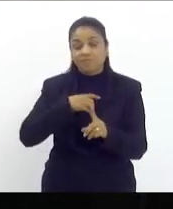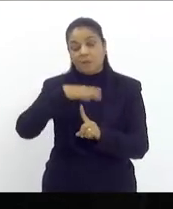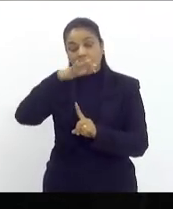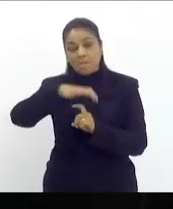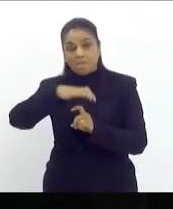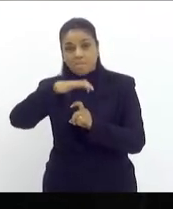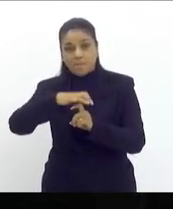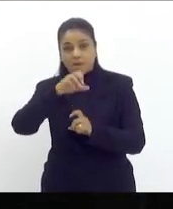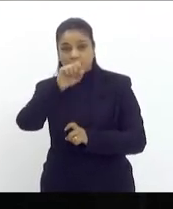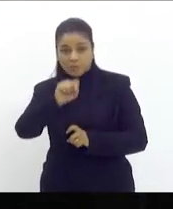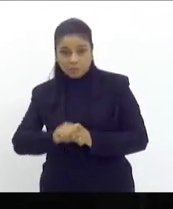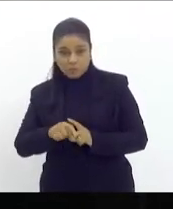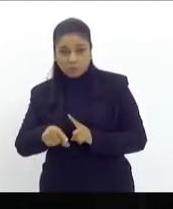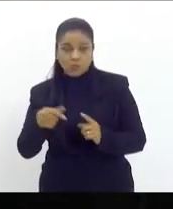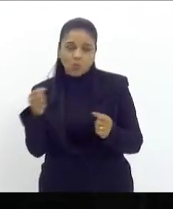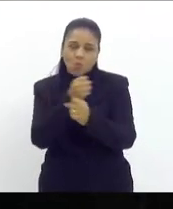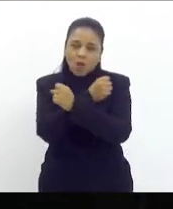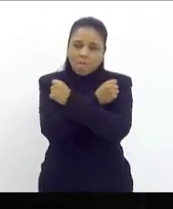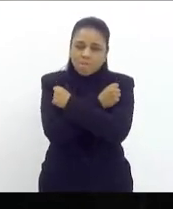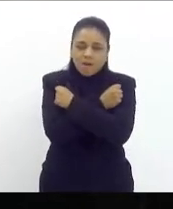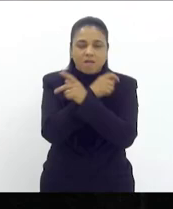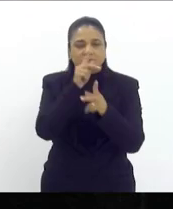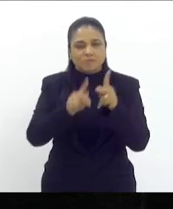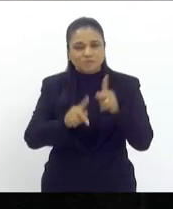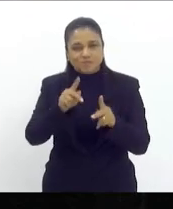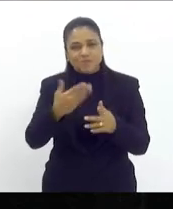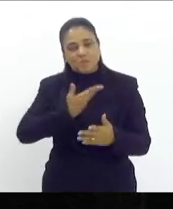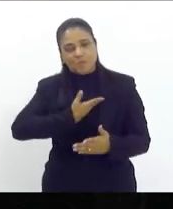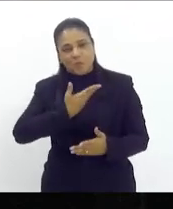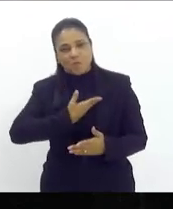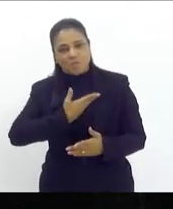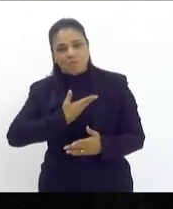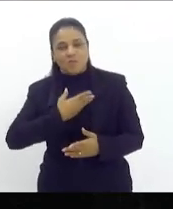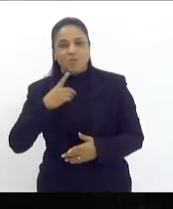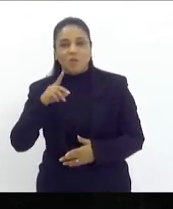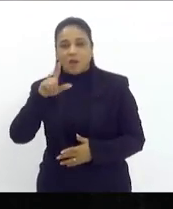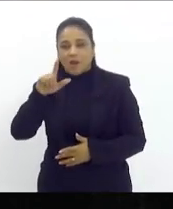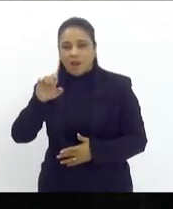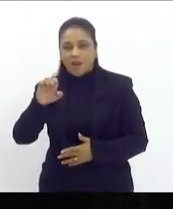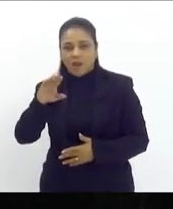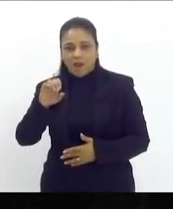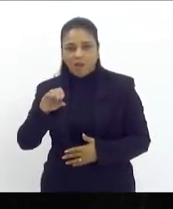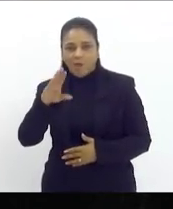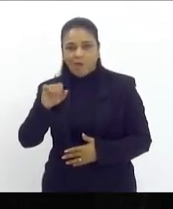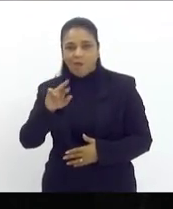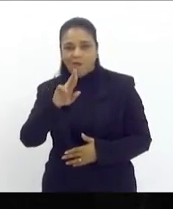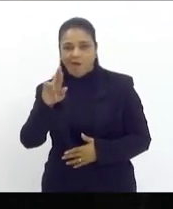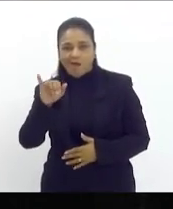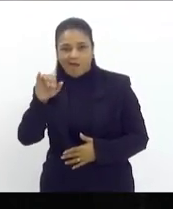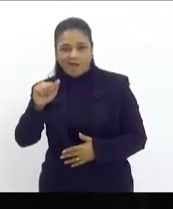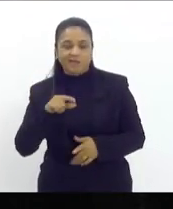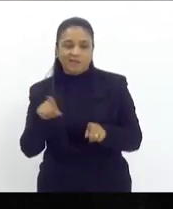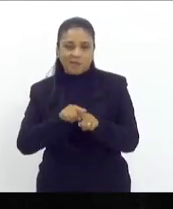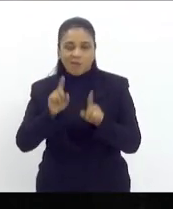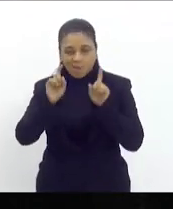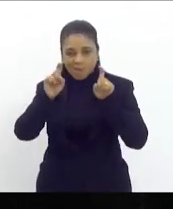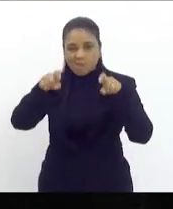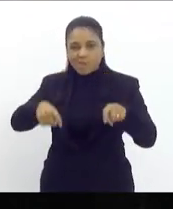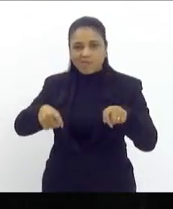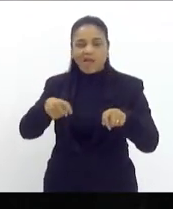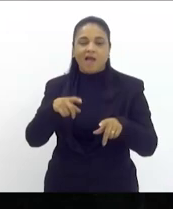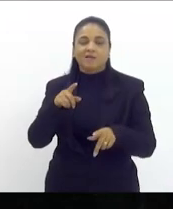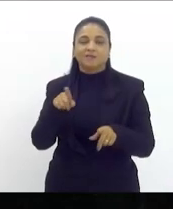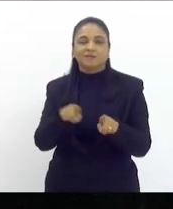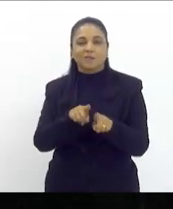deixar um abraço especial para o meu companheiro e amigo vereador Léo Correia que também tem um mandato popular nesse município para o